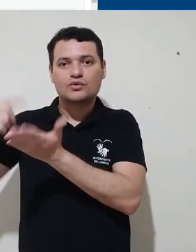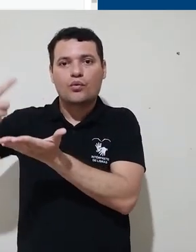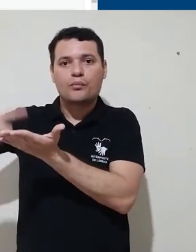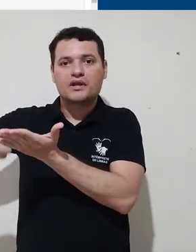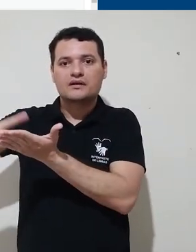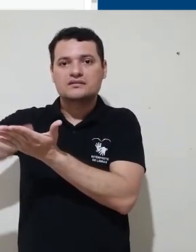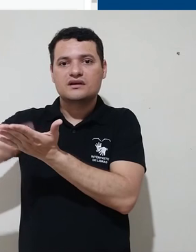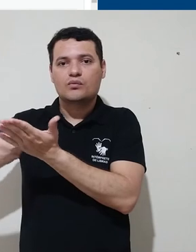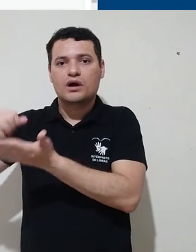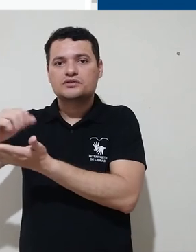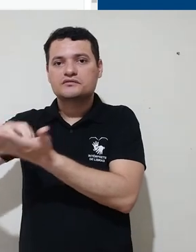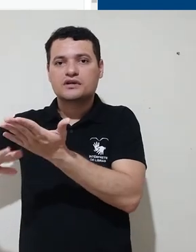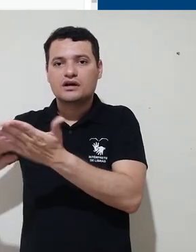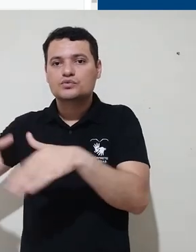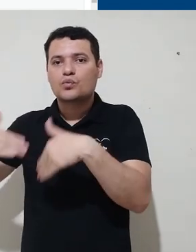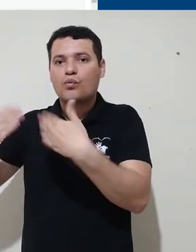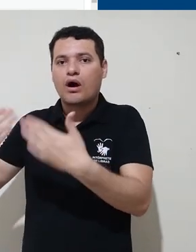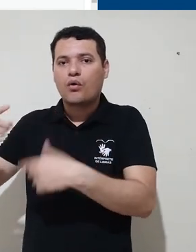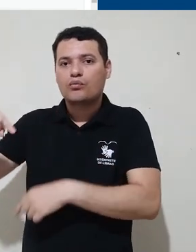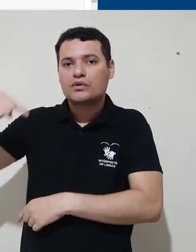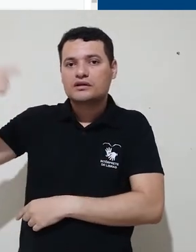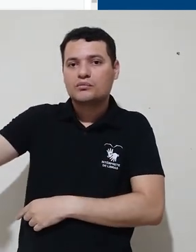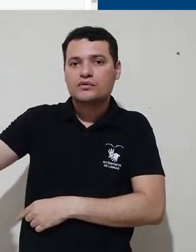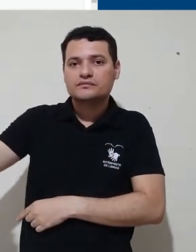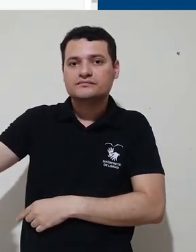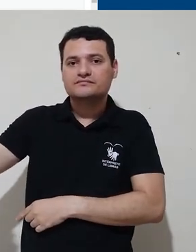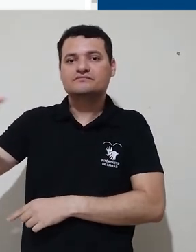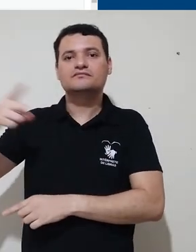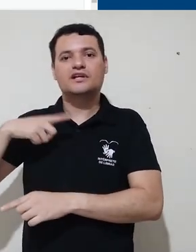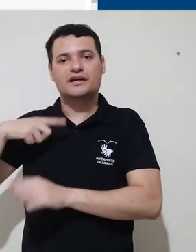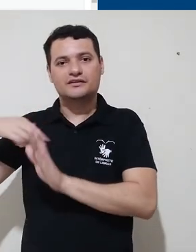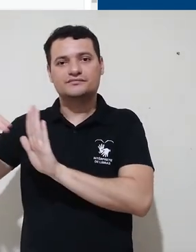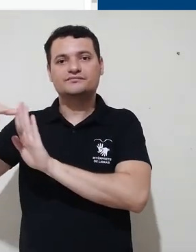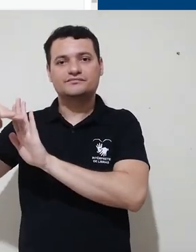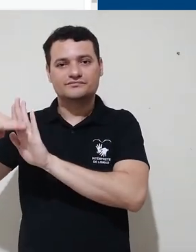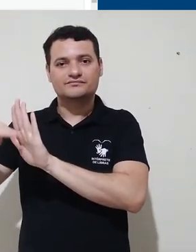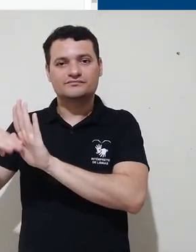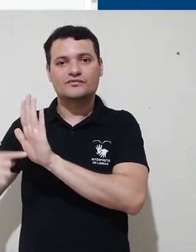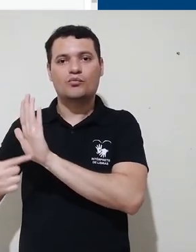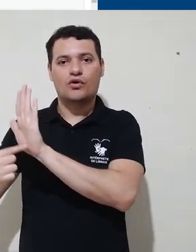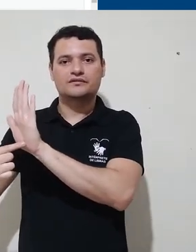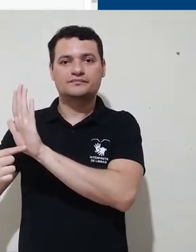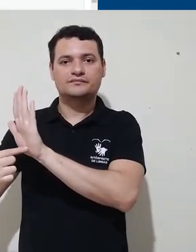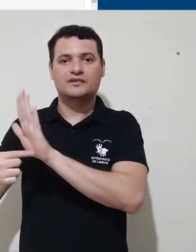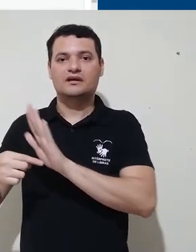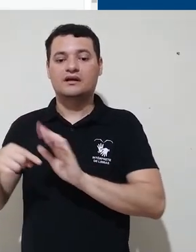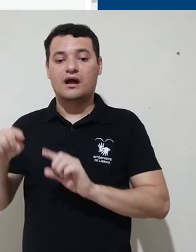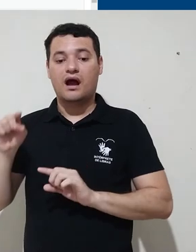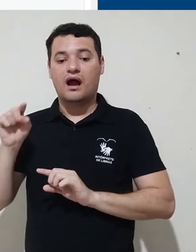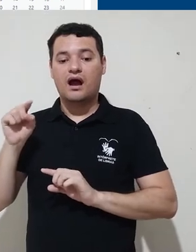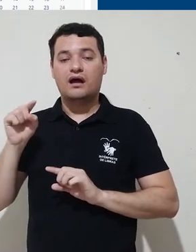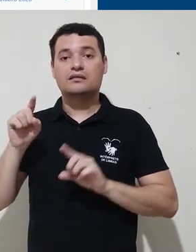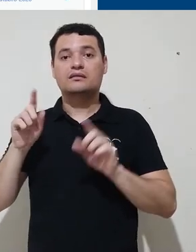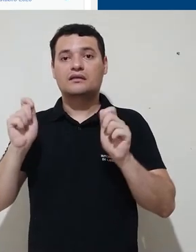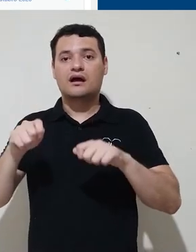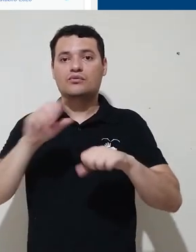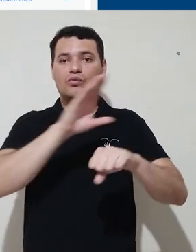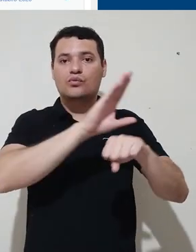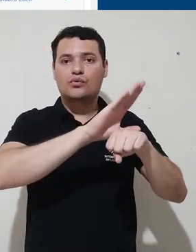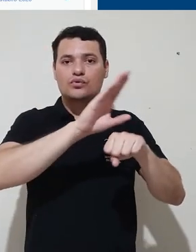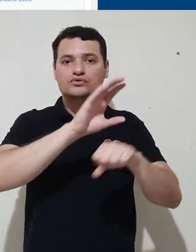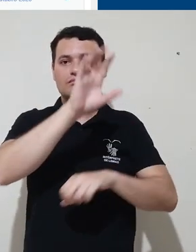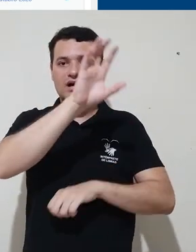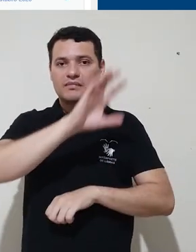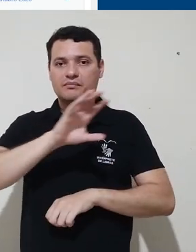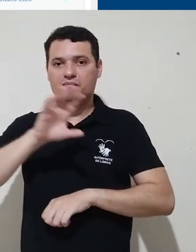uma lista com os próximos eventos agendados dentro da plataforma. E